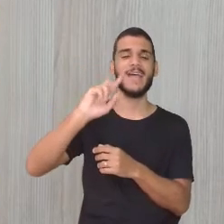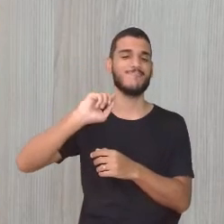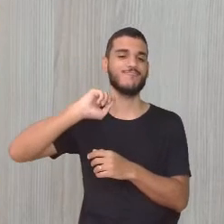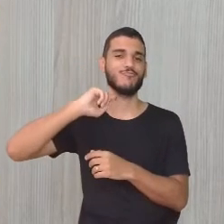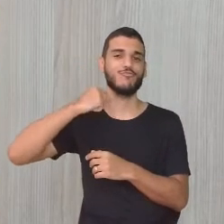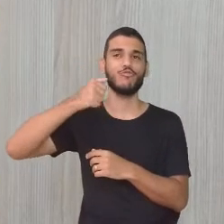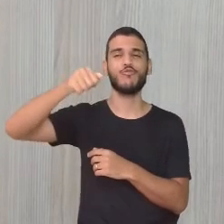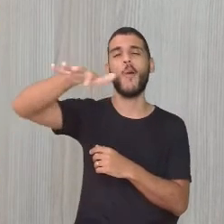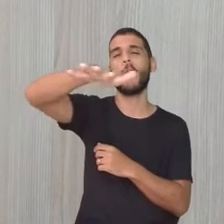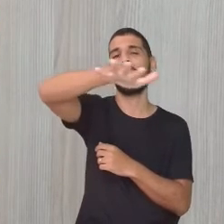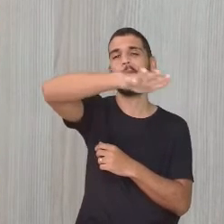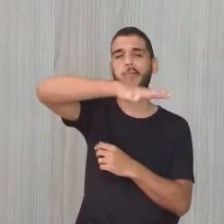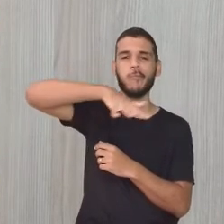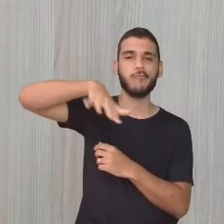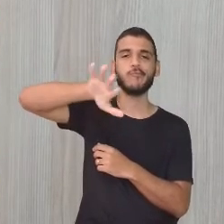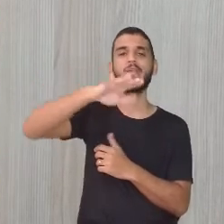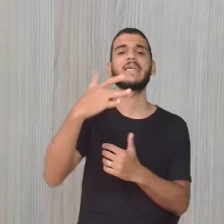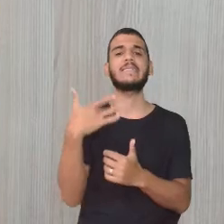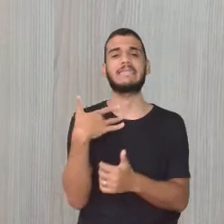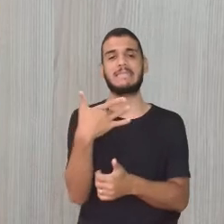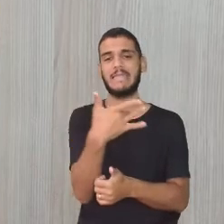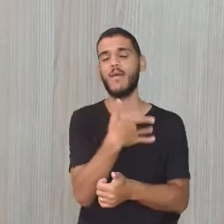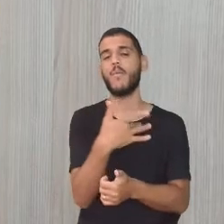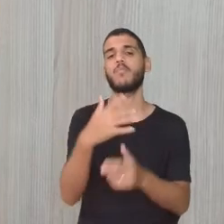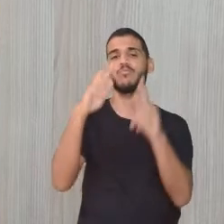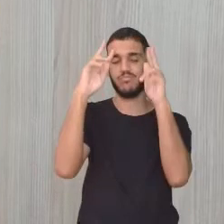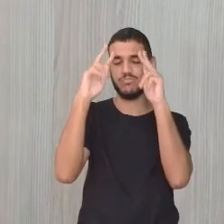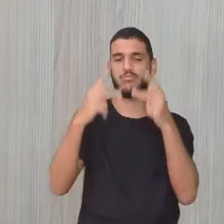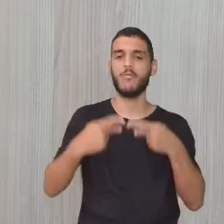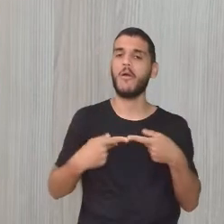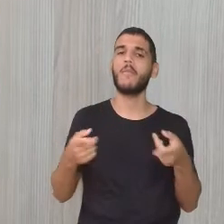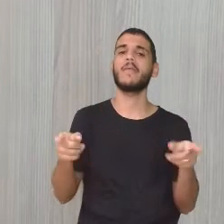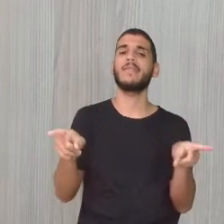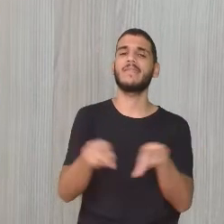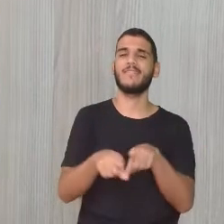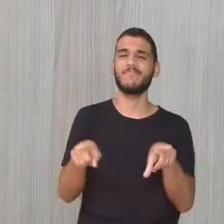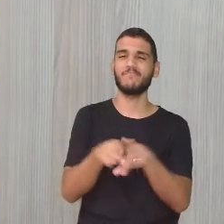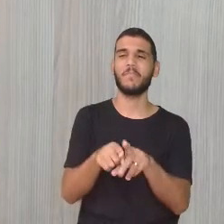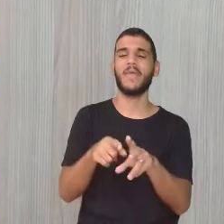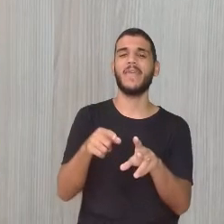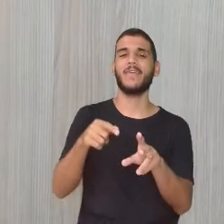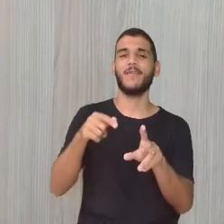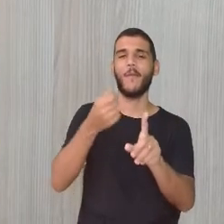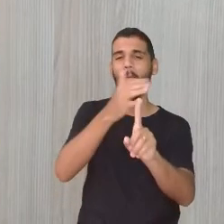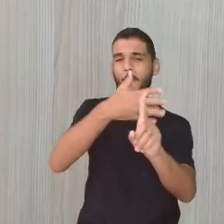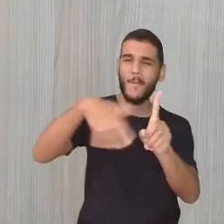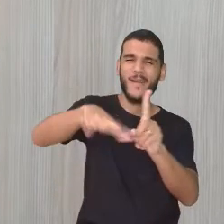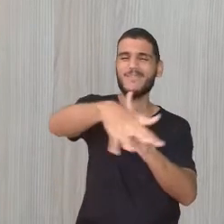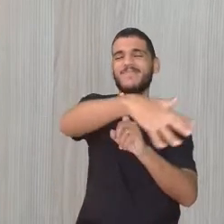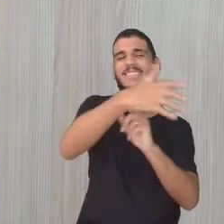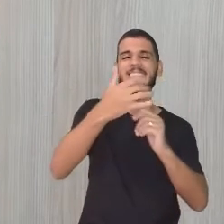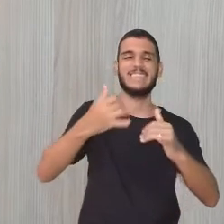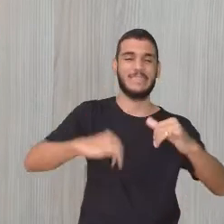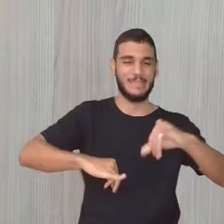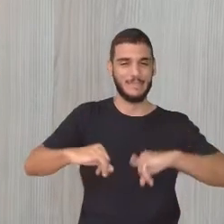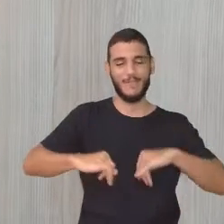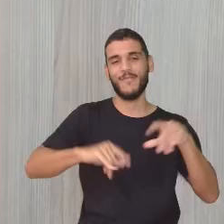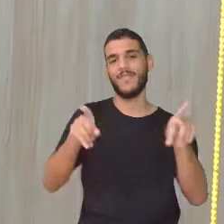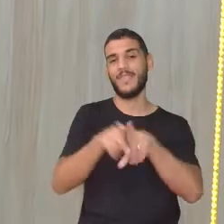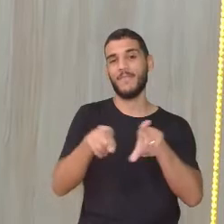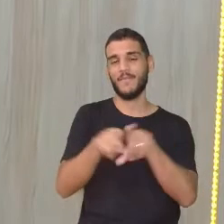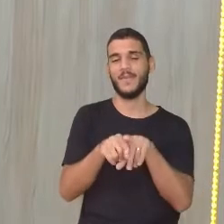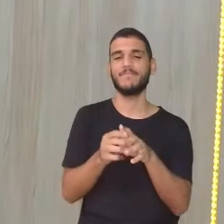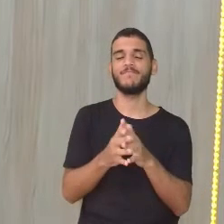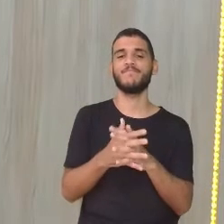saúde humana. Impactos no meio natural. Então, foi impacto de tudo que é tipo, né? Tudo que é tipo.